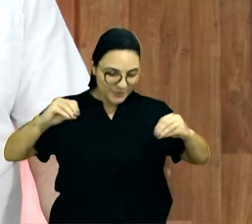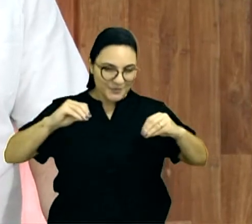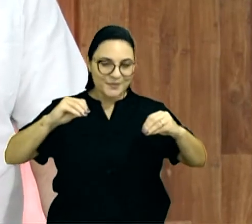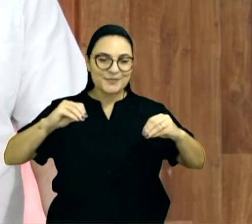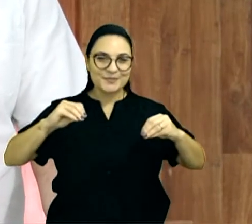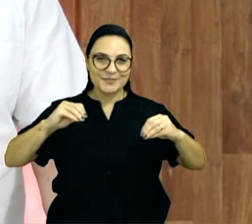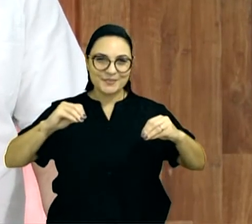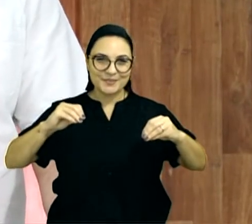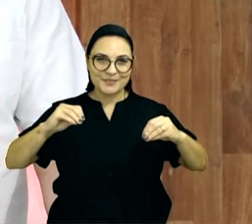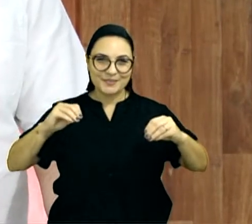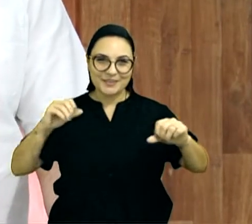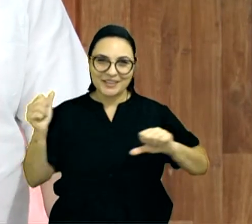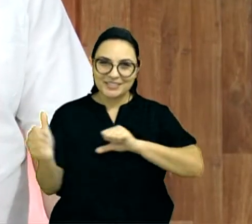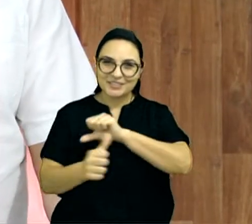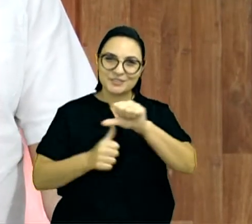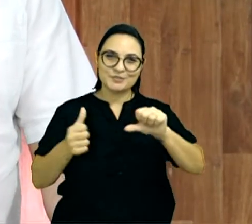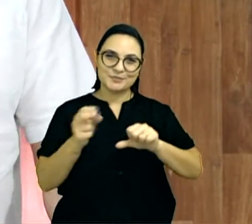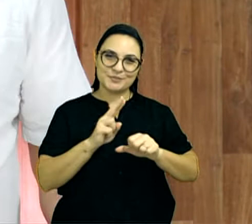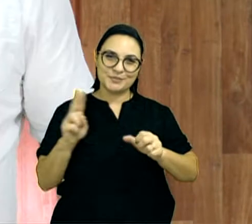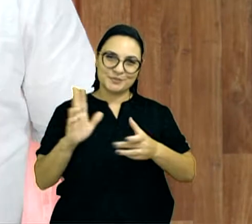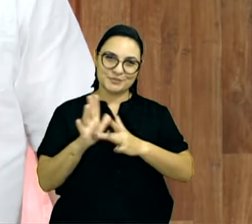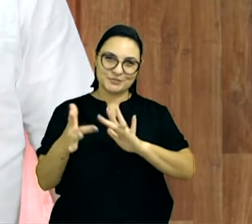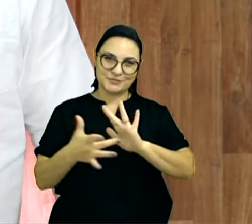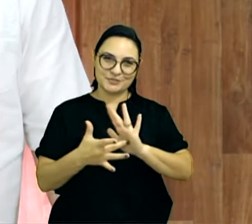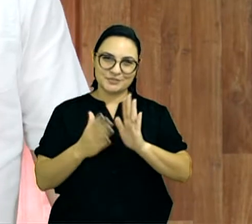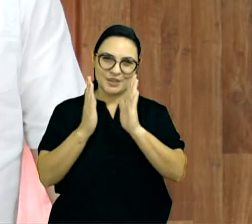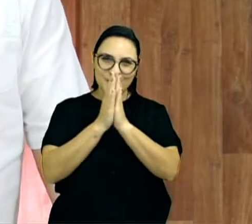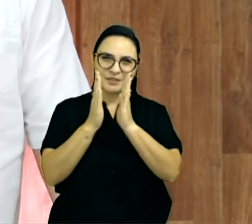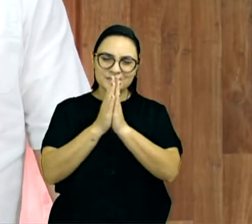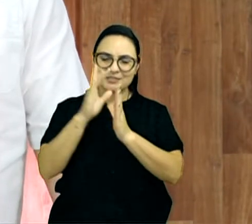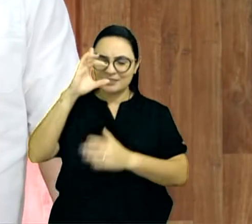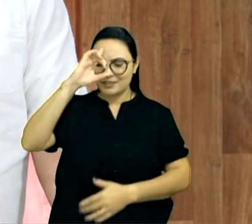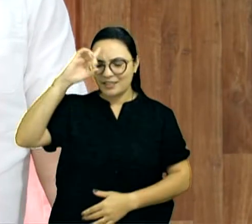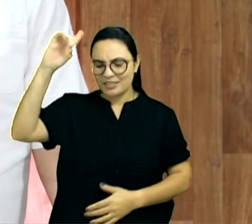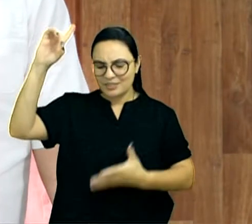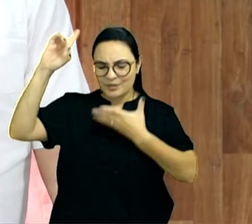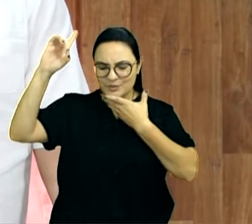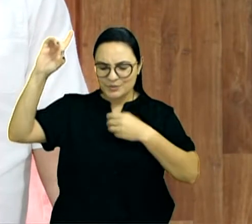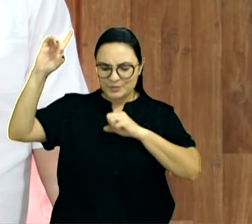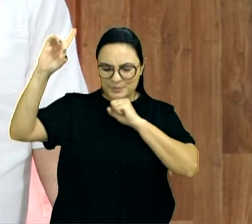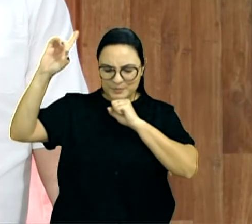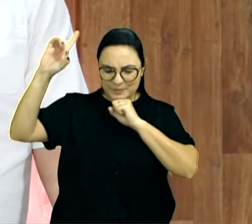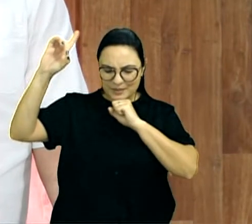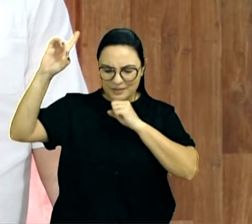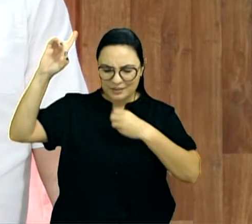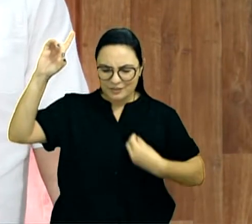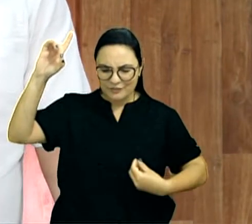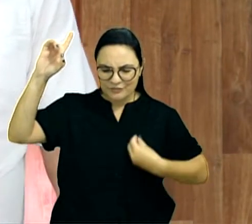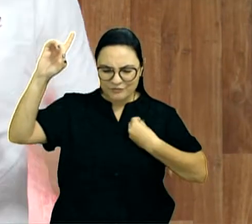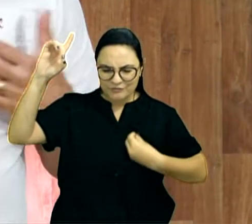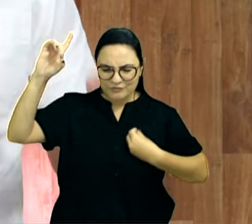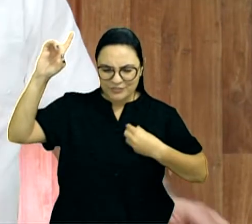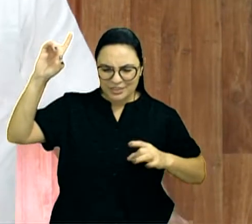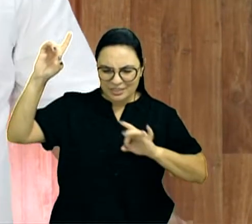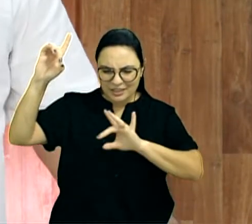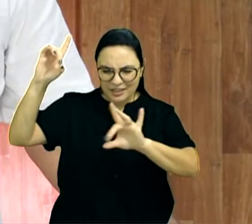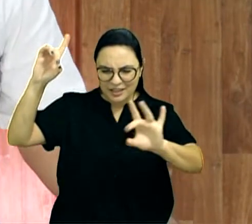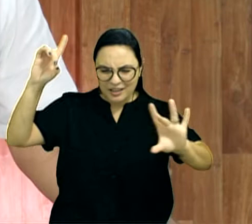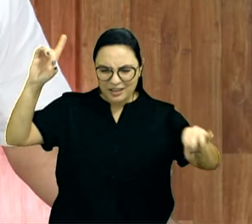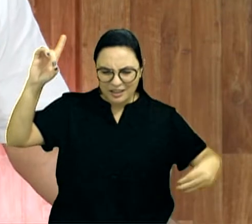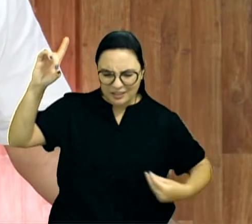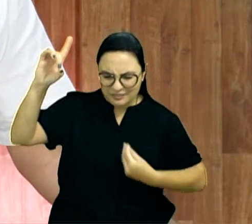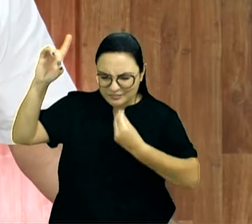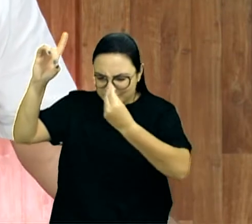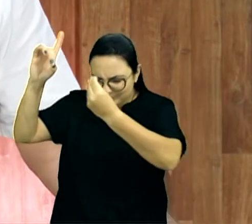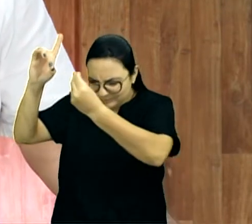nome de Jesus, vamos orar, querido Deus e Pai, eu quero colocar, diante do Senhor, cada vida, eu me coloco junto, com